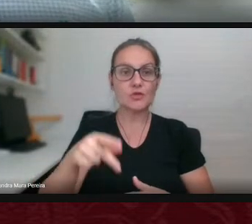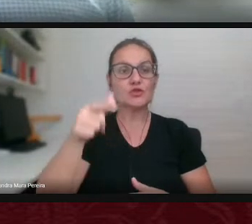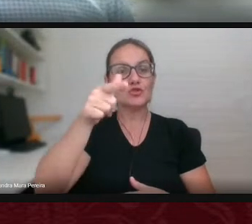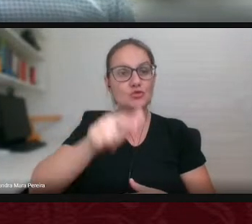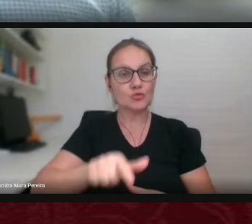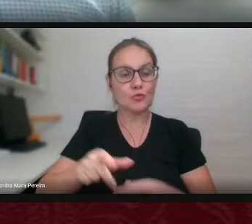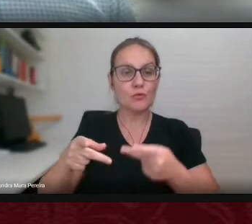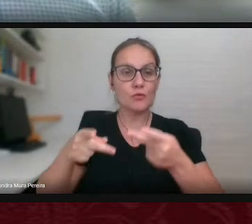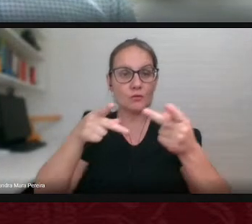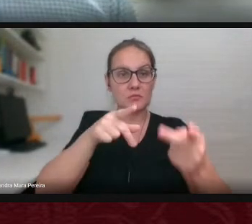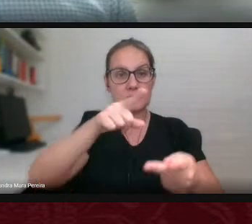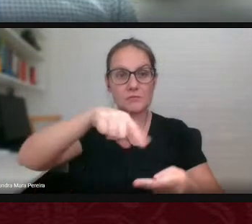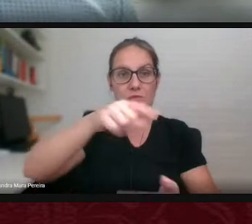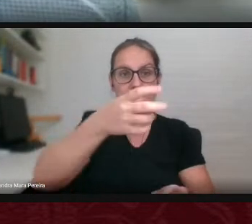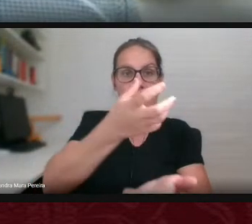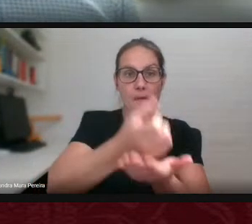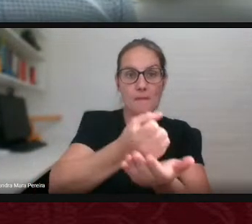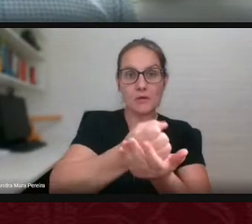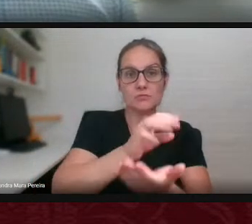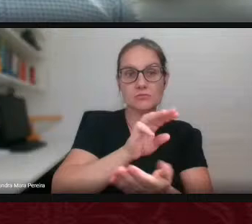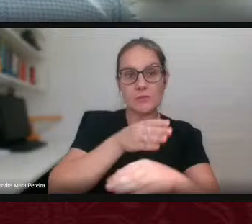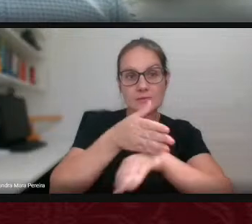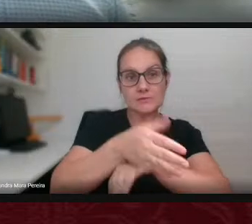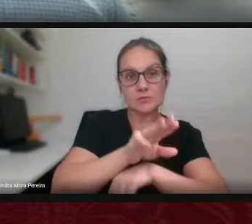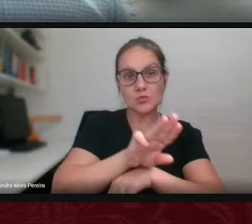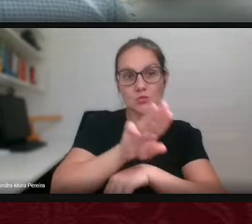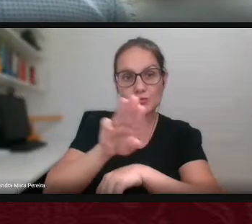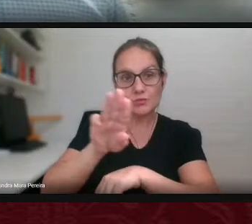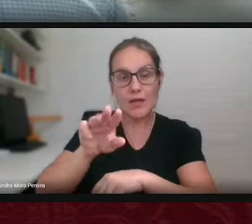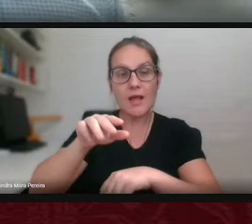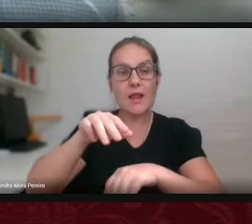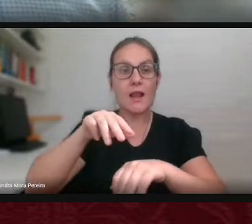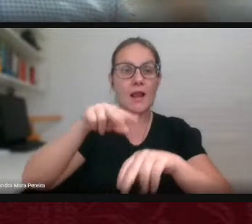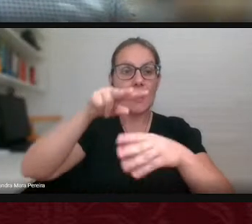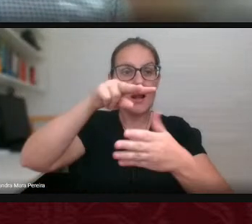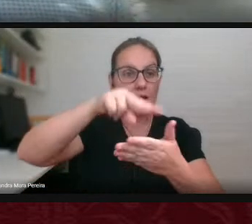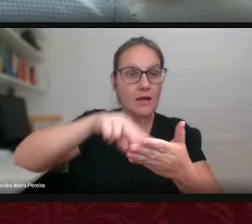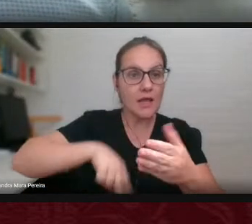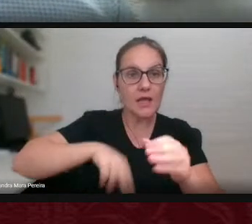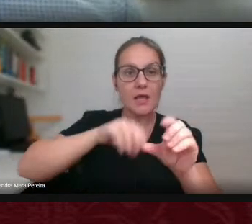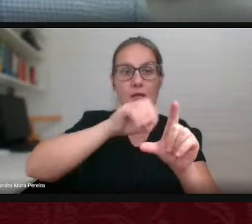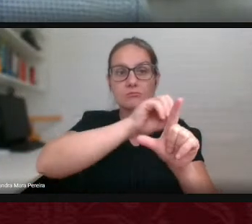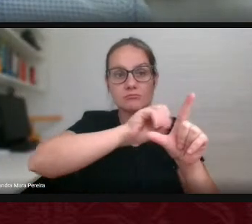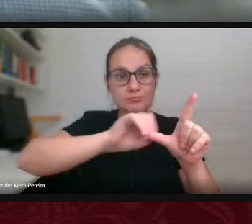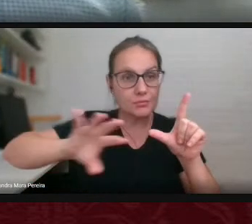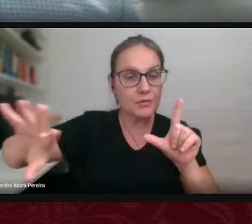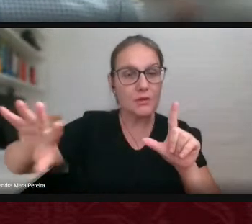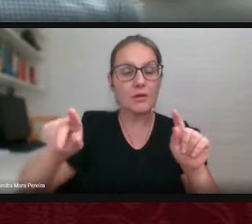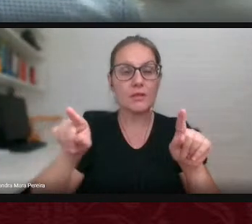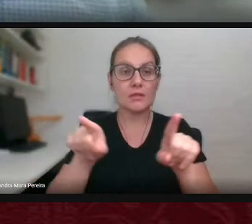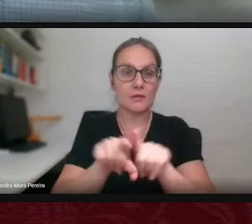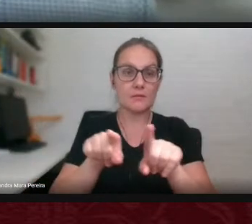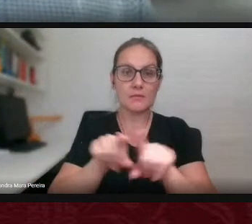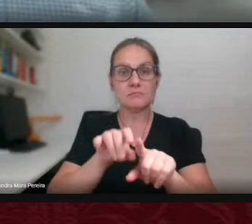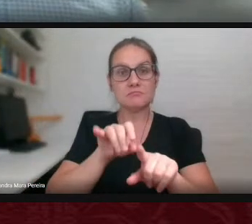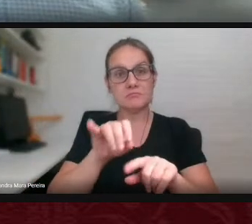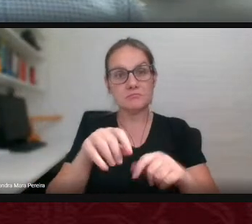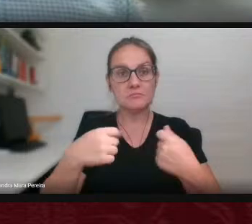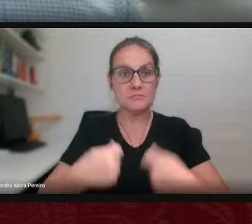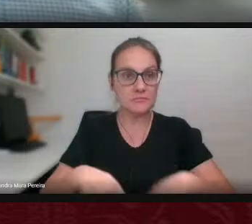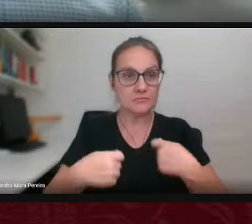dessas publicações, lê-las, compartilhá-las, né, e também, se desejarem,